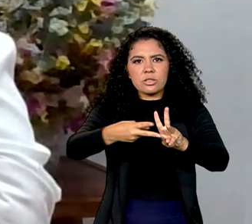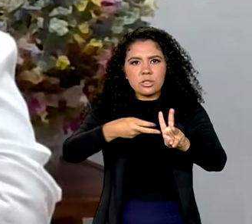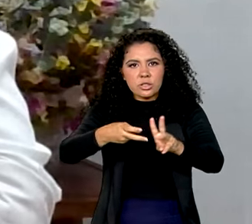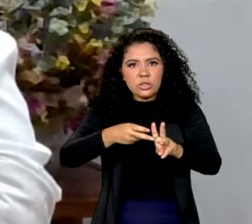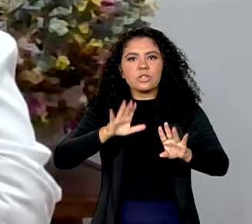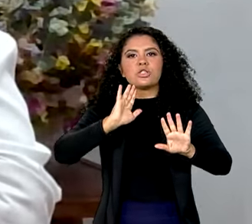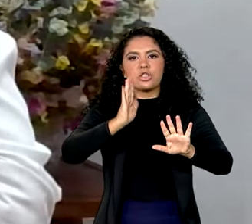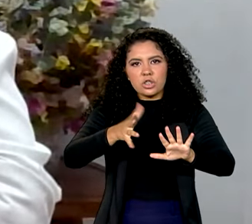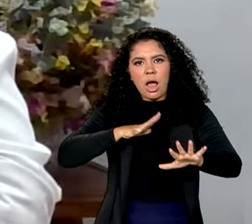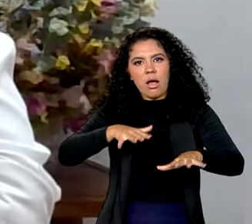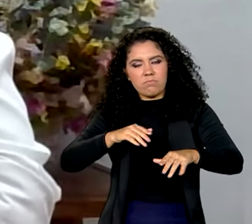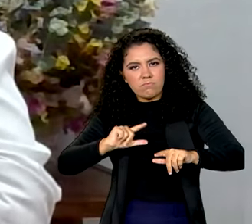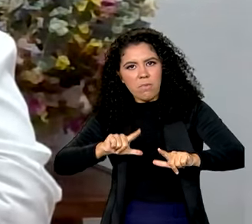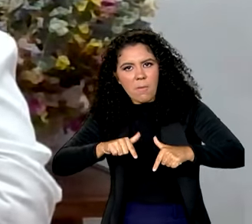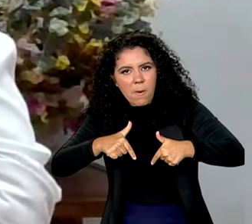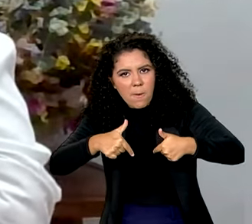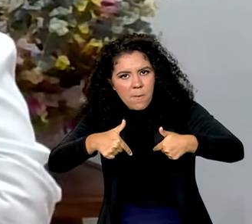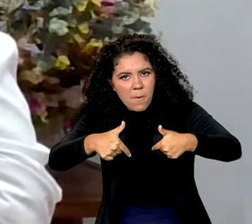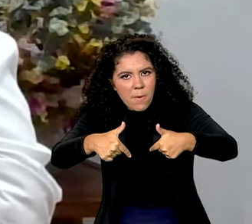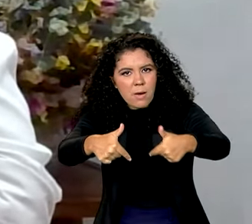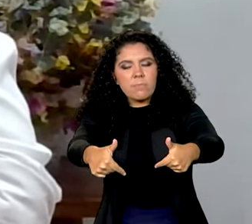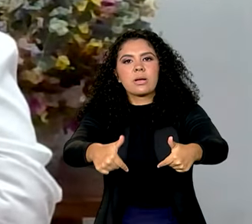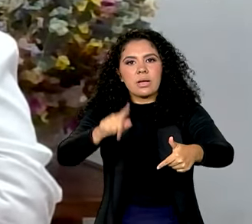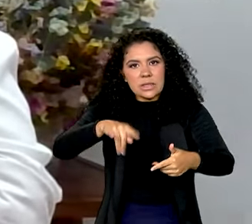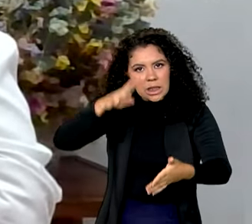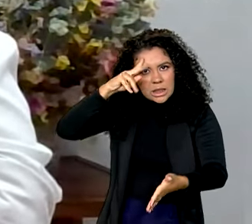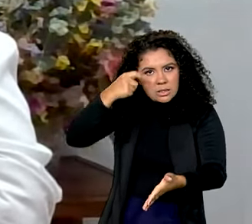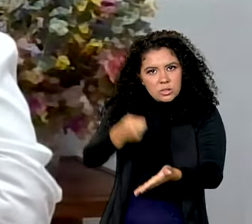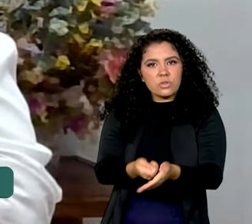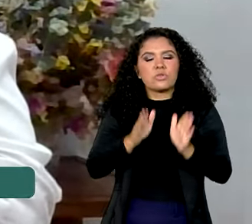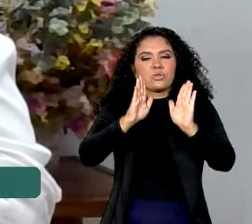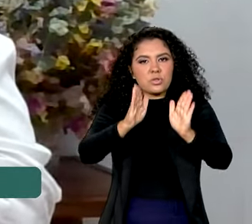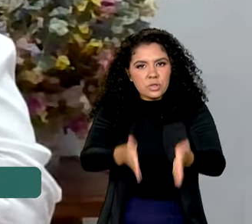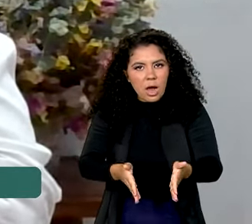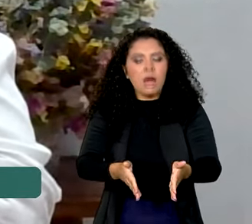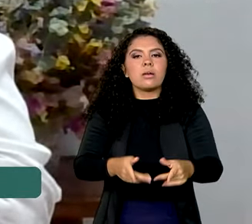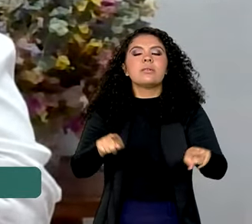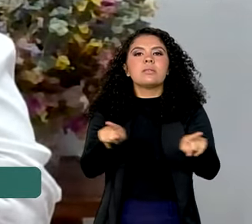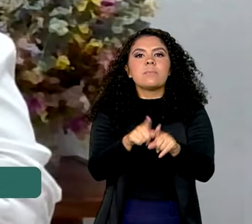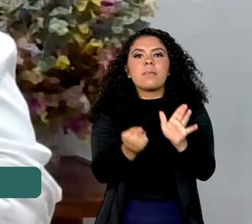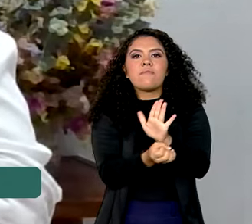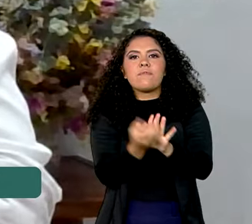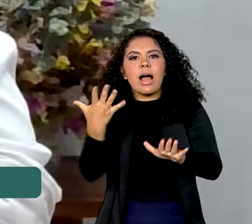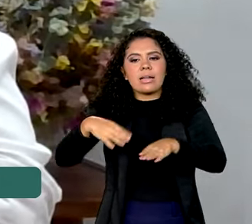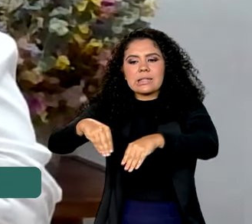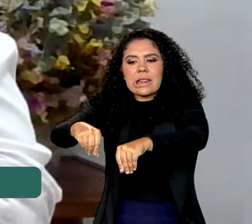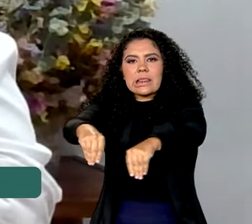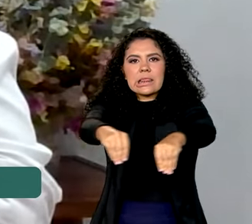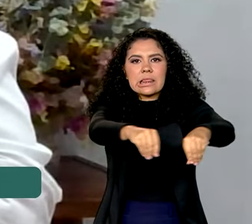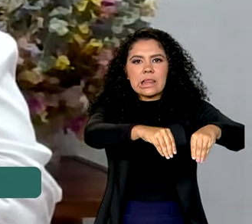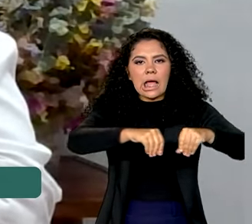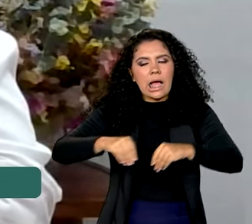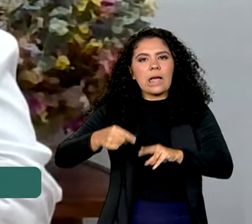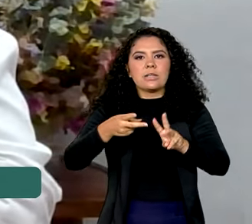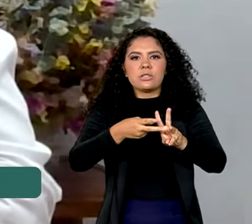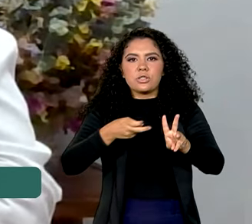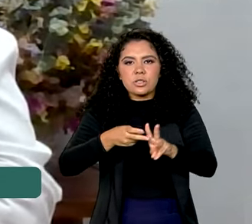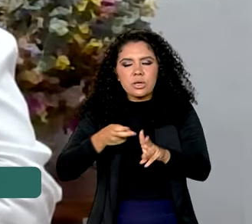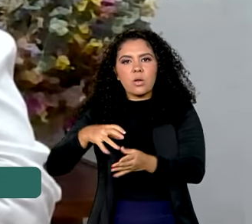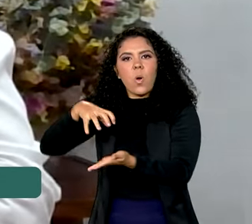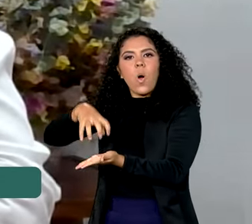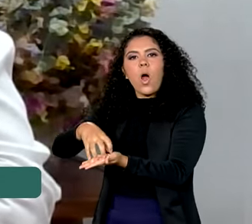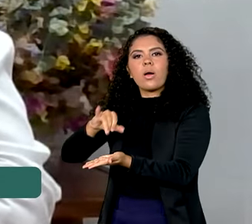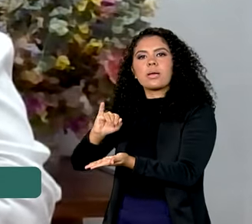embargado, ou seja, medidas administrativas estão sendo tomadas. Em várias terras indígenas, o IBAMA em conjunto com a